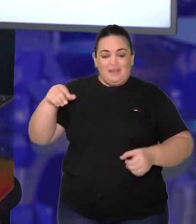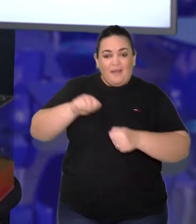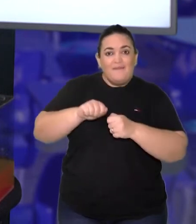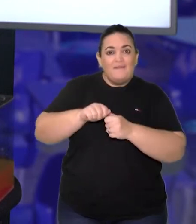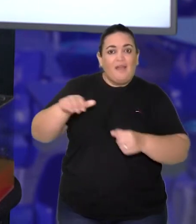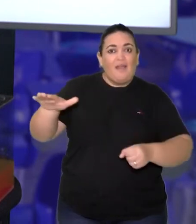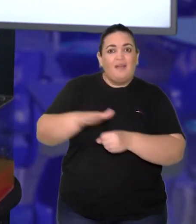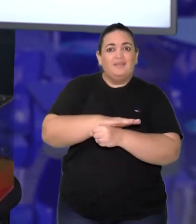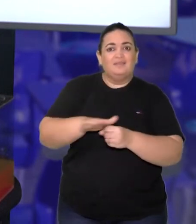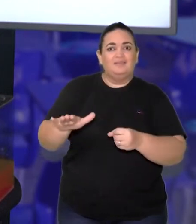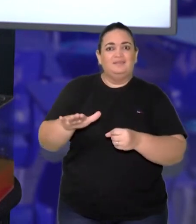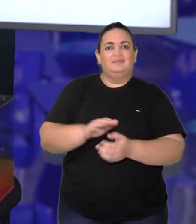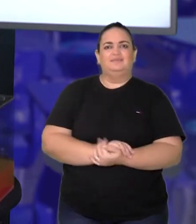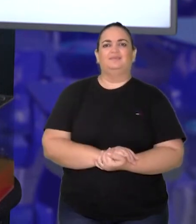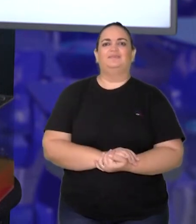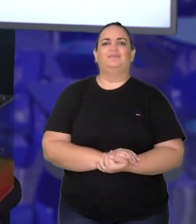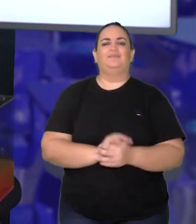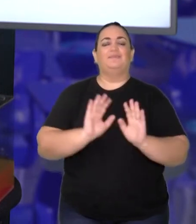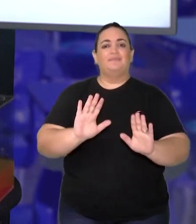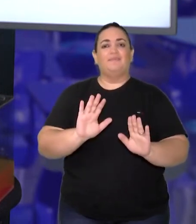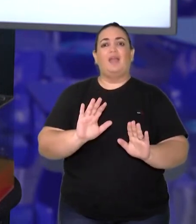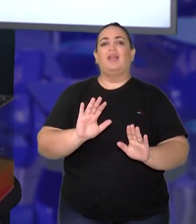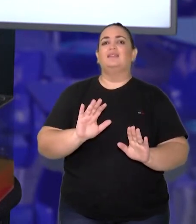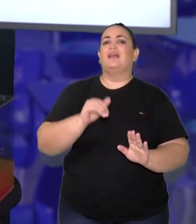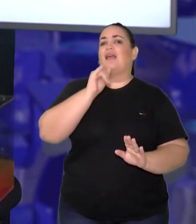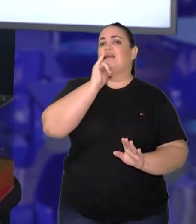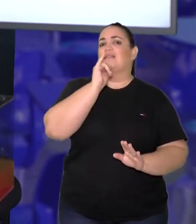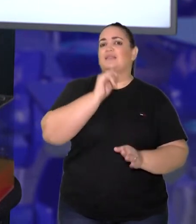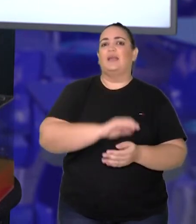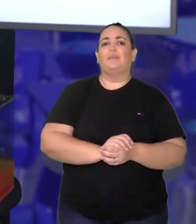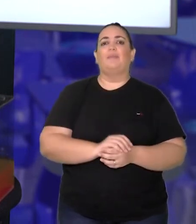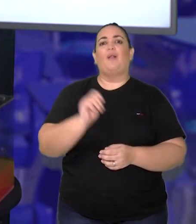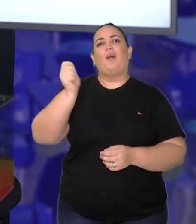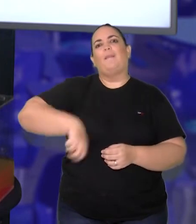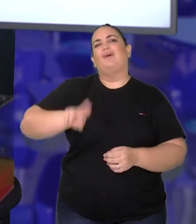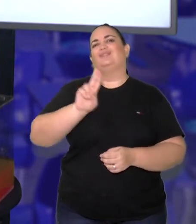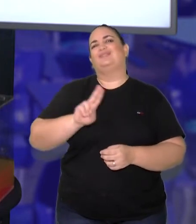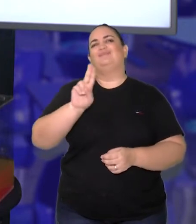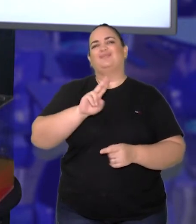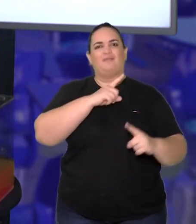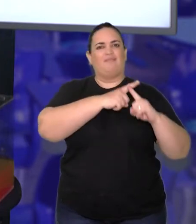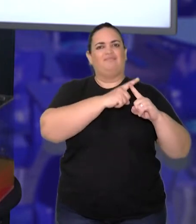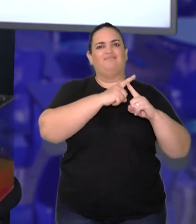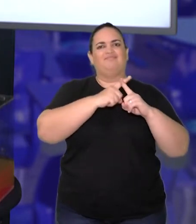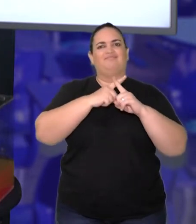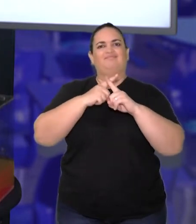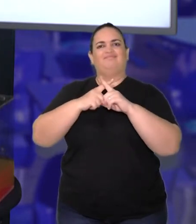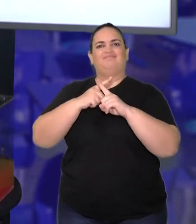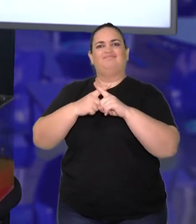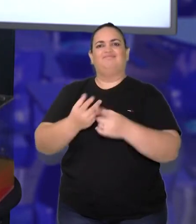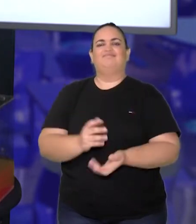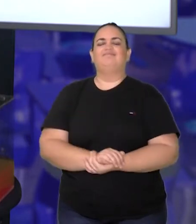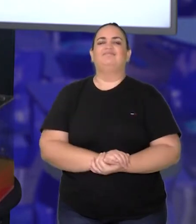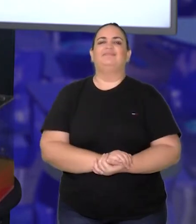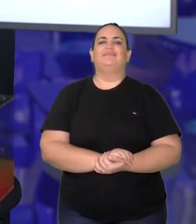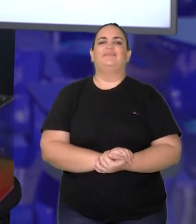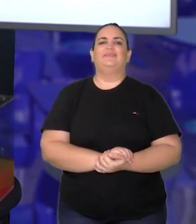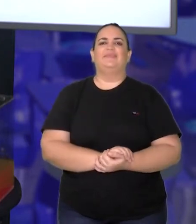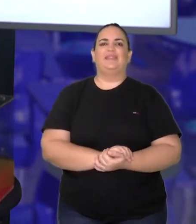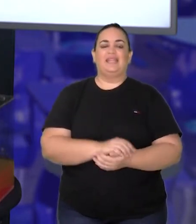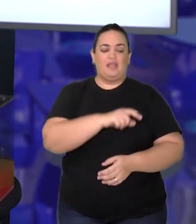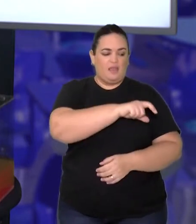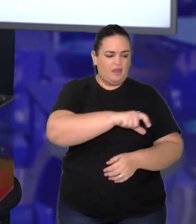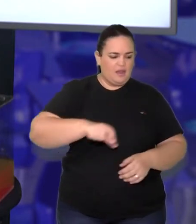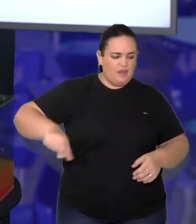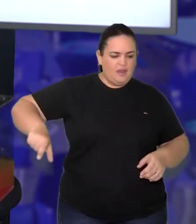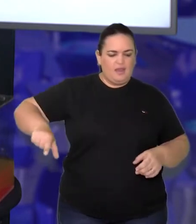Podemos aí utilizar como referência o princípio multiplicativo, né? Iremos pegar a quantidade que tem